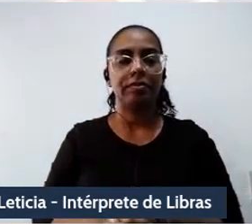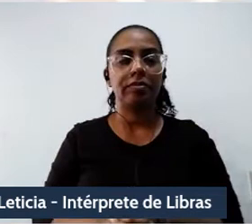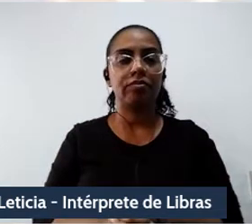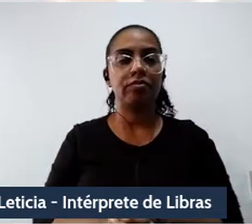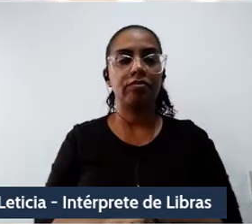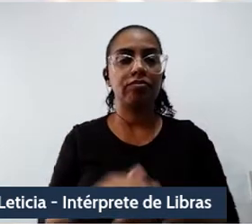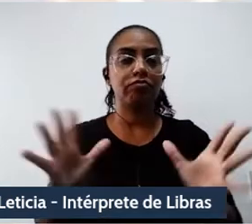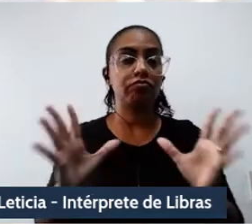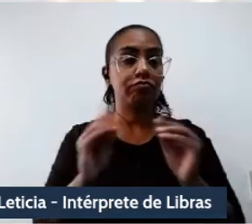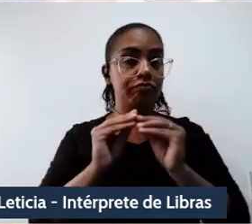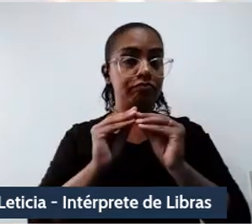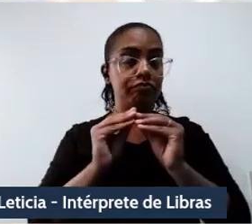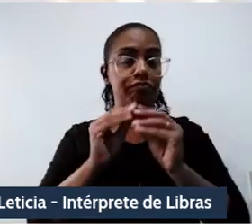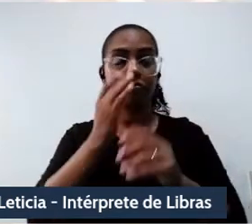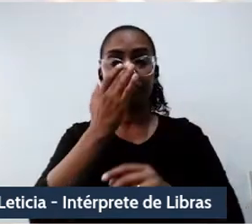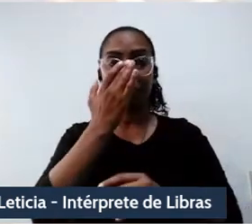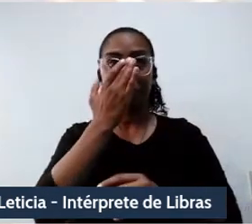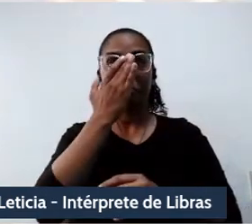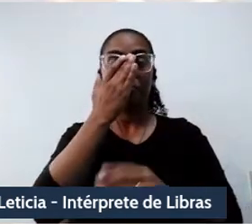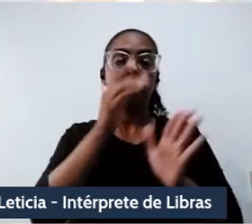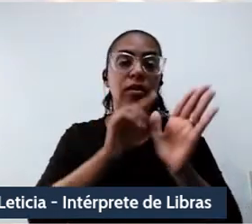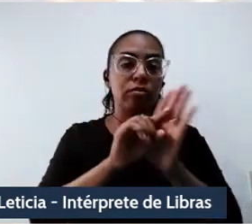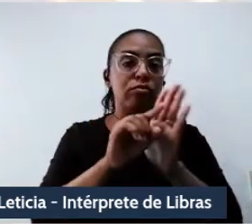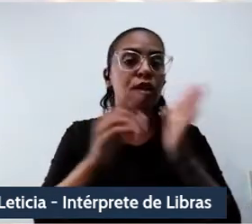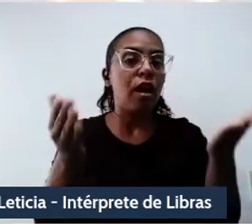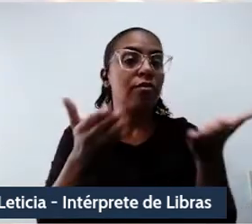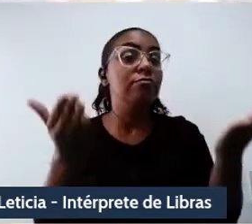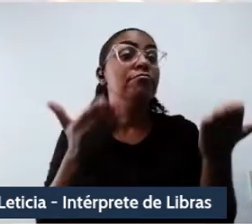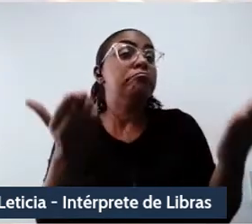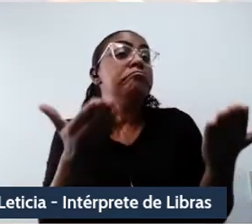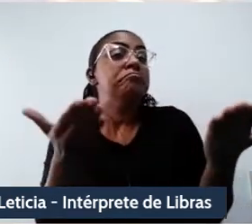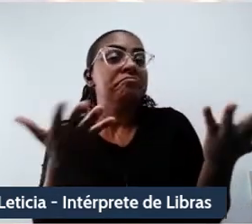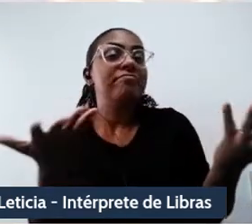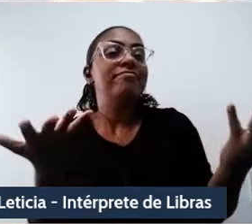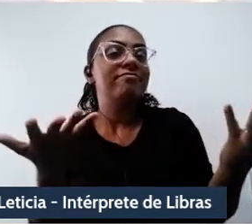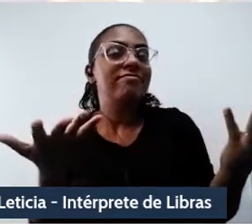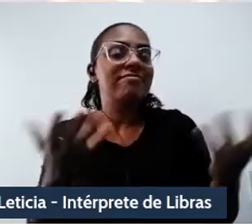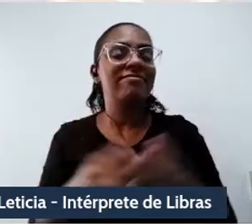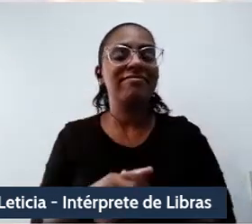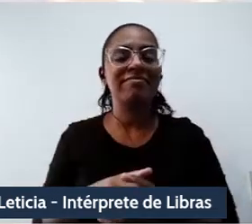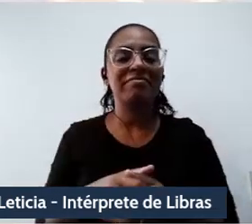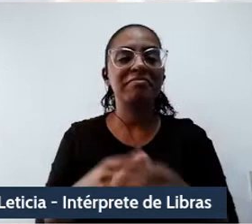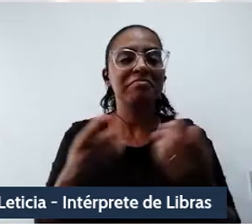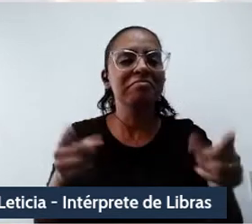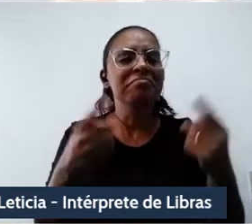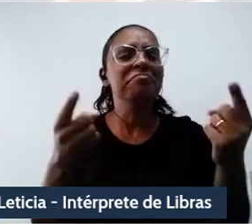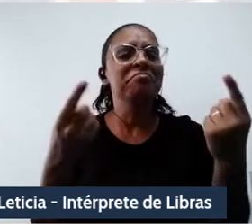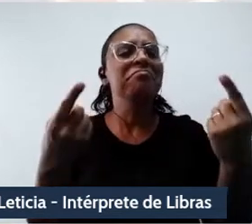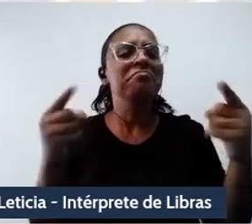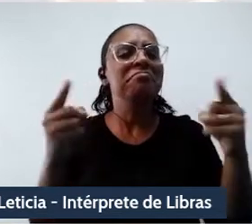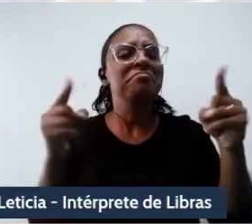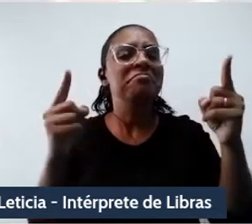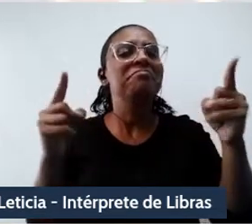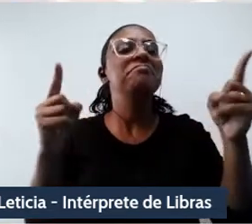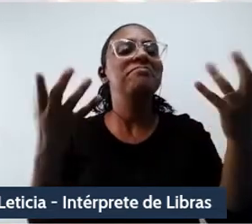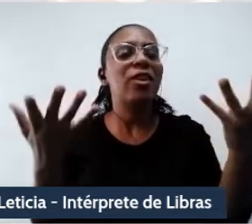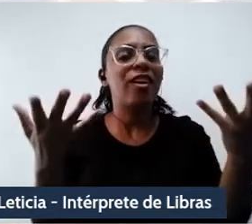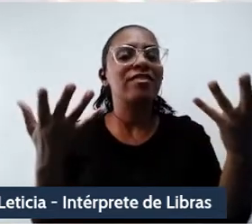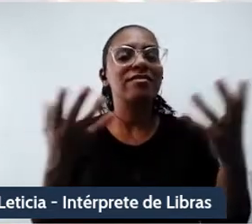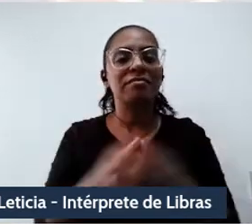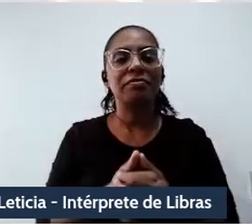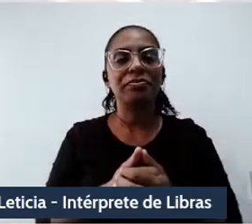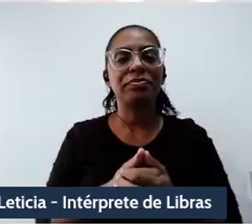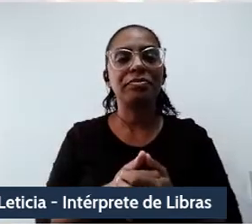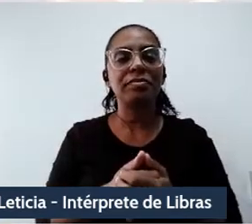eu lanço uma provocação que se engancha aqui na minha garganta, mas que lanço para